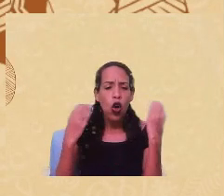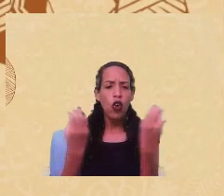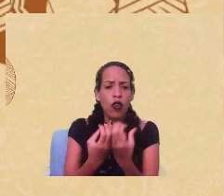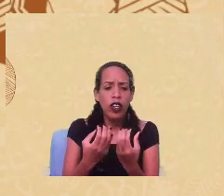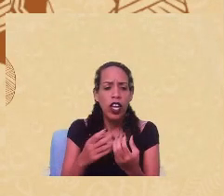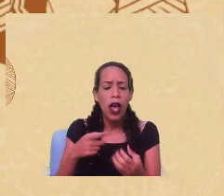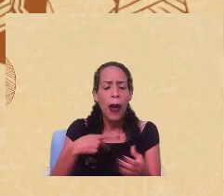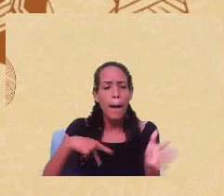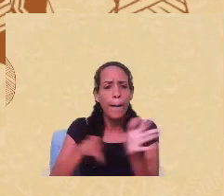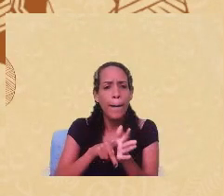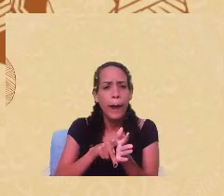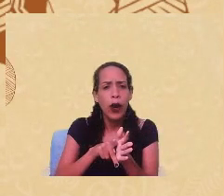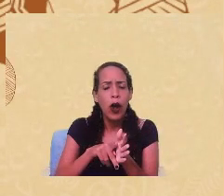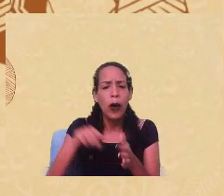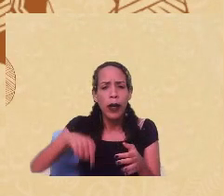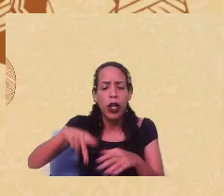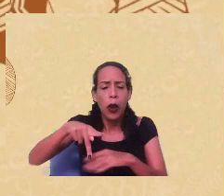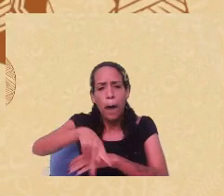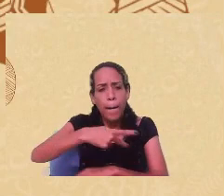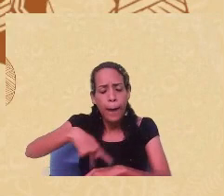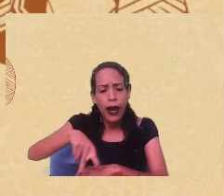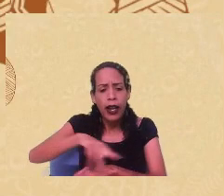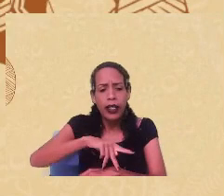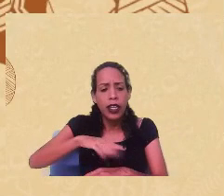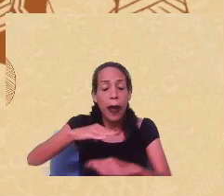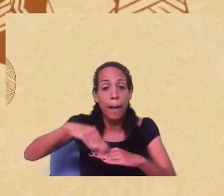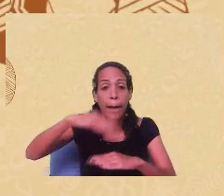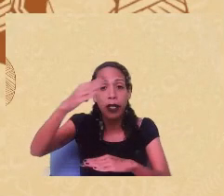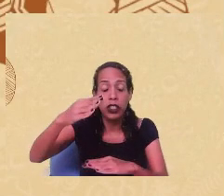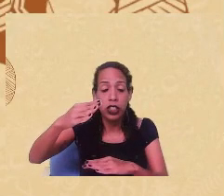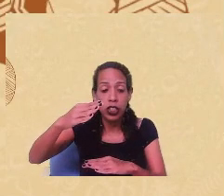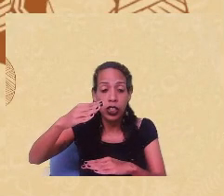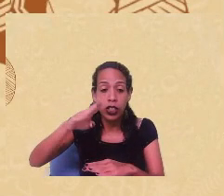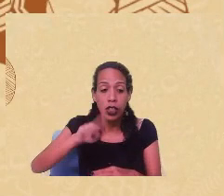atuação enquanto país a partir do momento que nos tornamos, né,